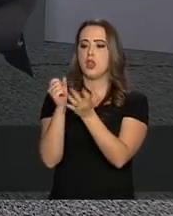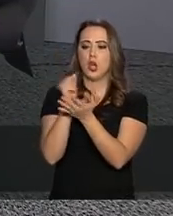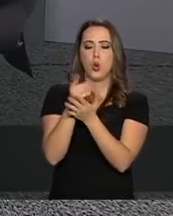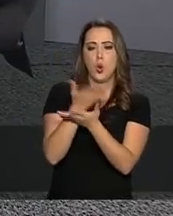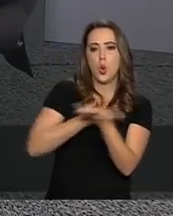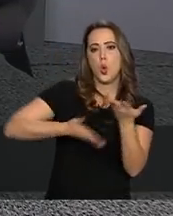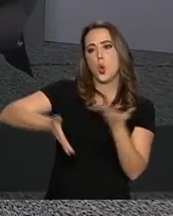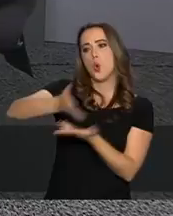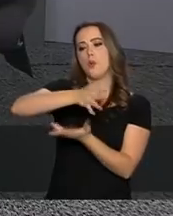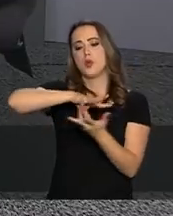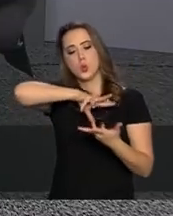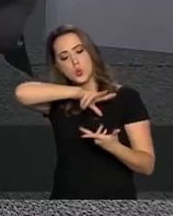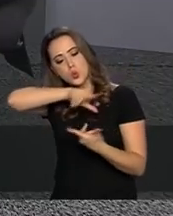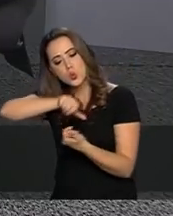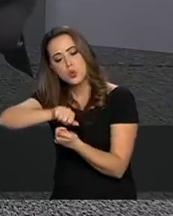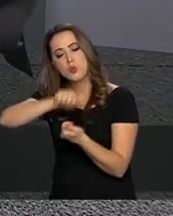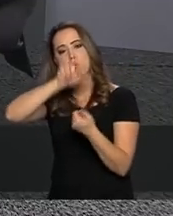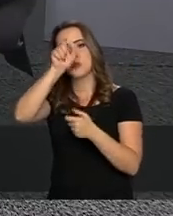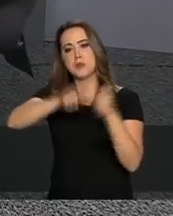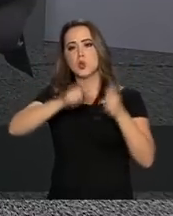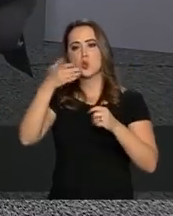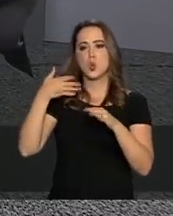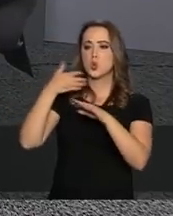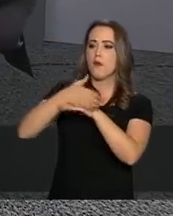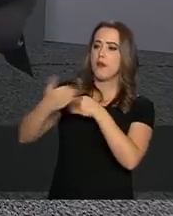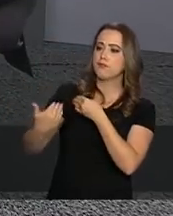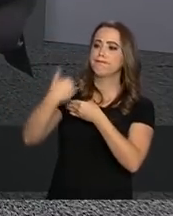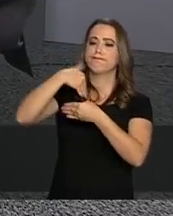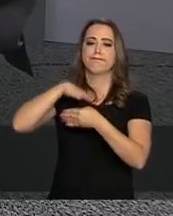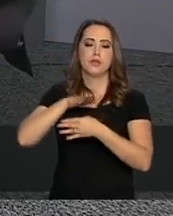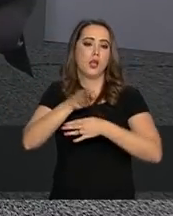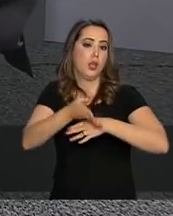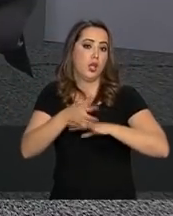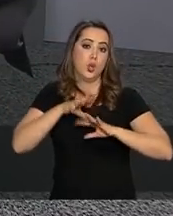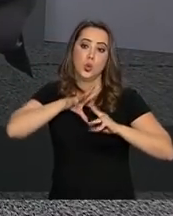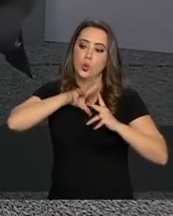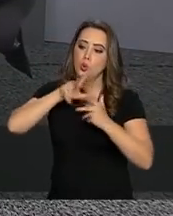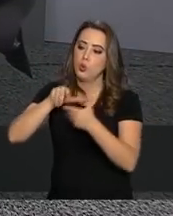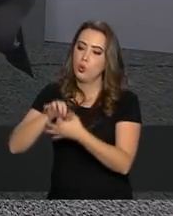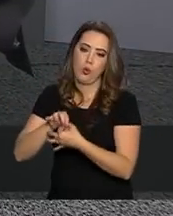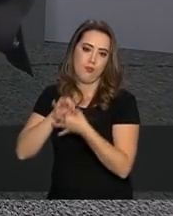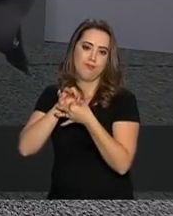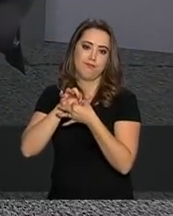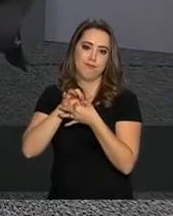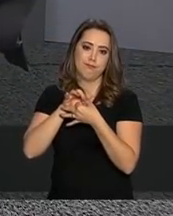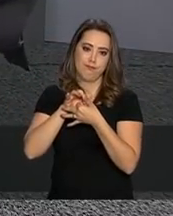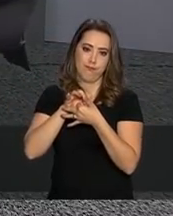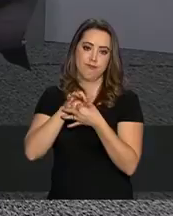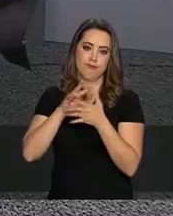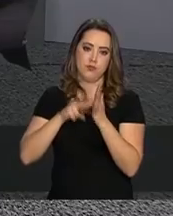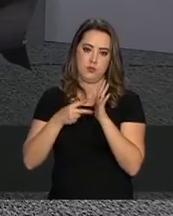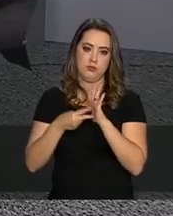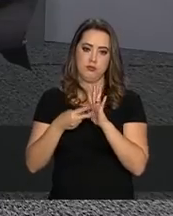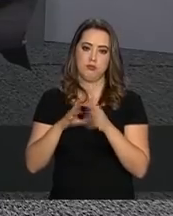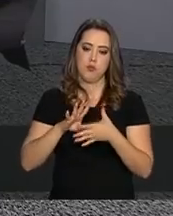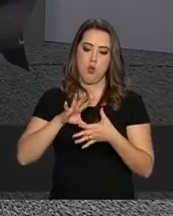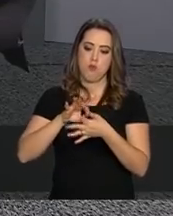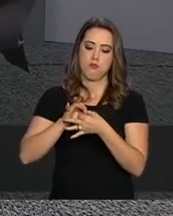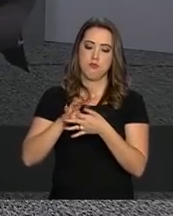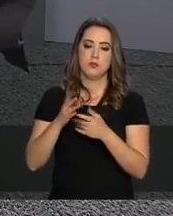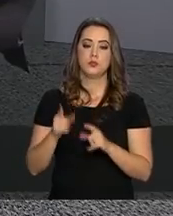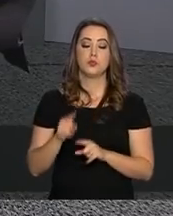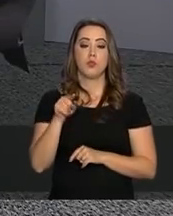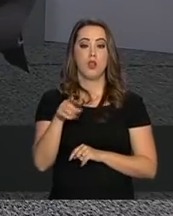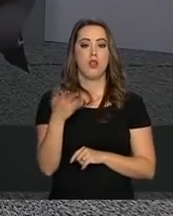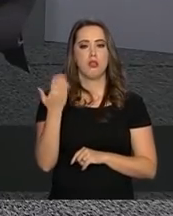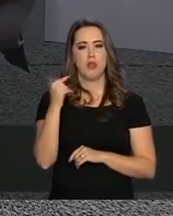mercadorias, serviços, pessoas, entre todo o mundo. Isso, depois da Primeira Guerra Mundial, isso interrompeu-se